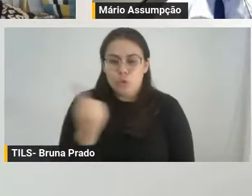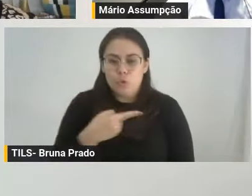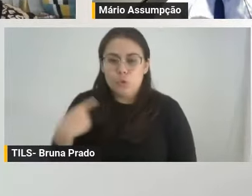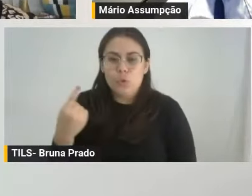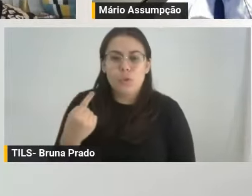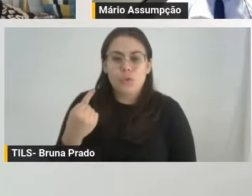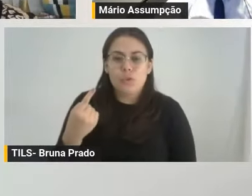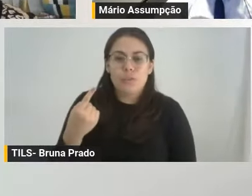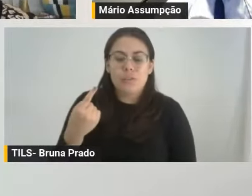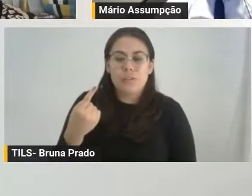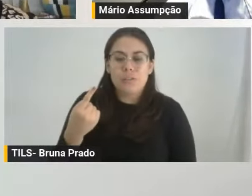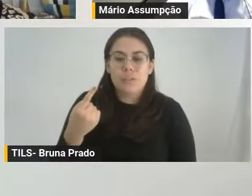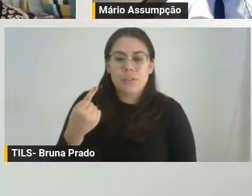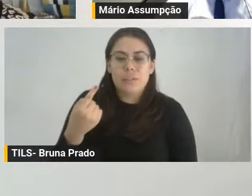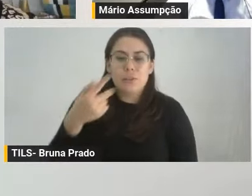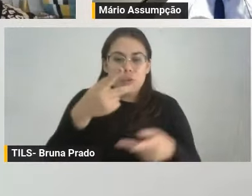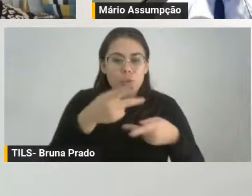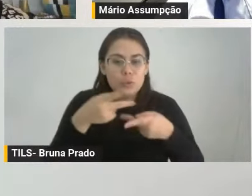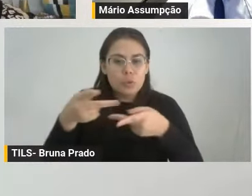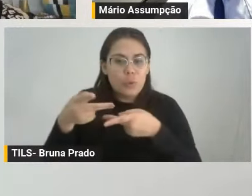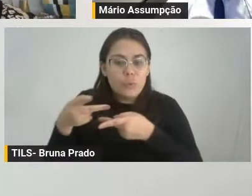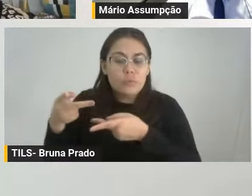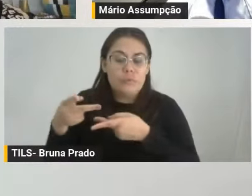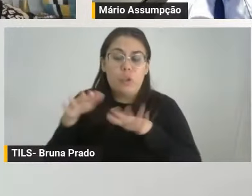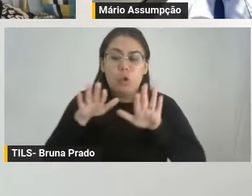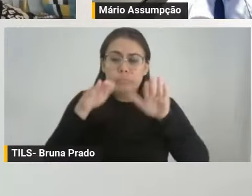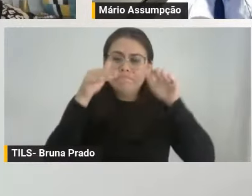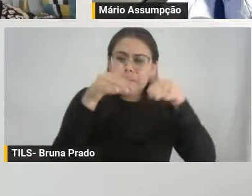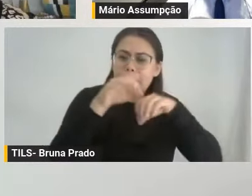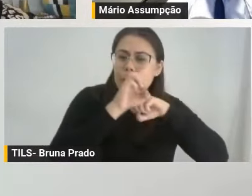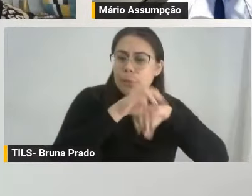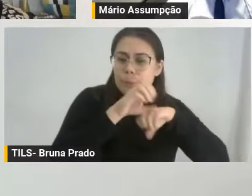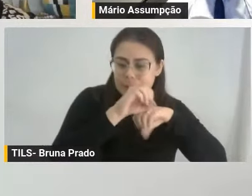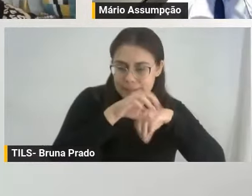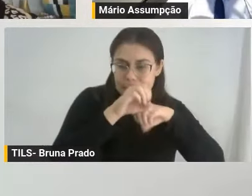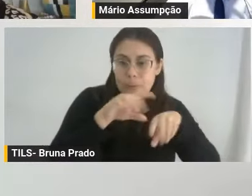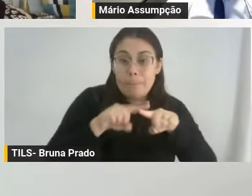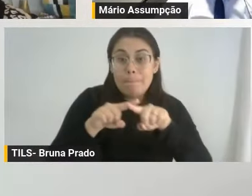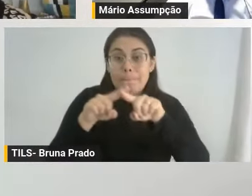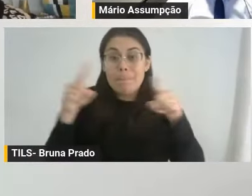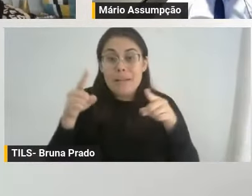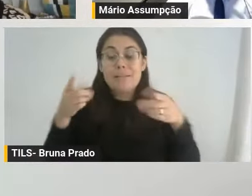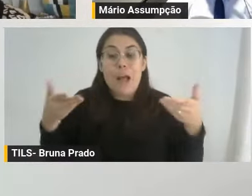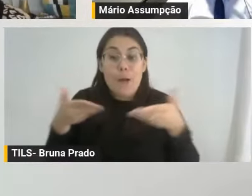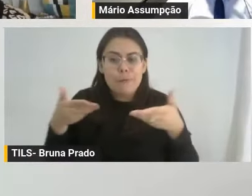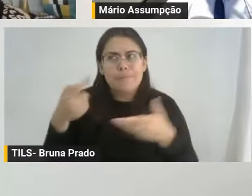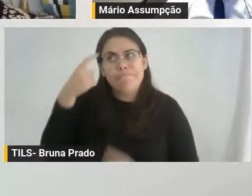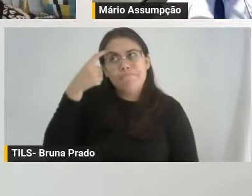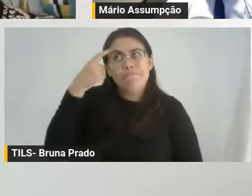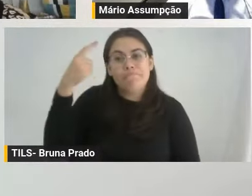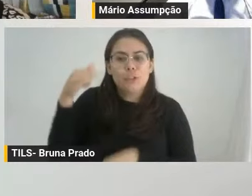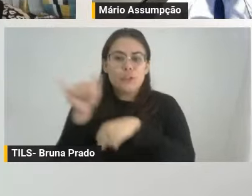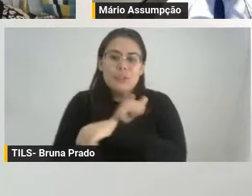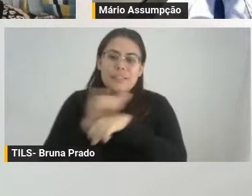sempre trazer pessoas mais ligadas à área da educação, especificamente. E estamos também